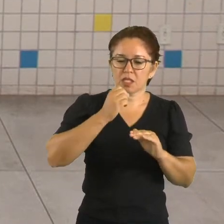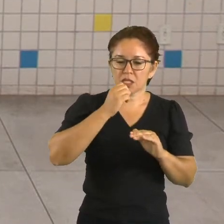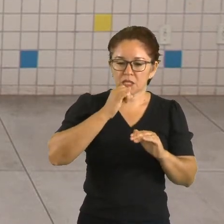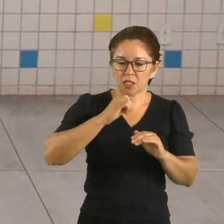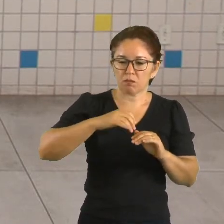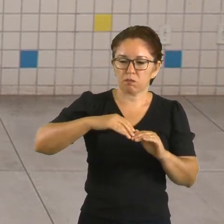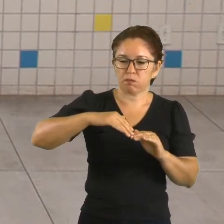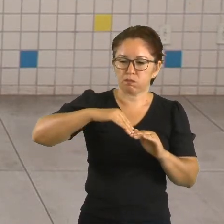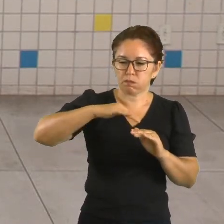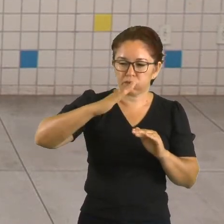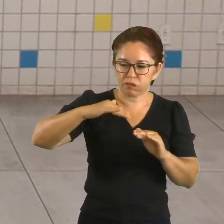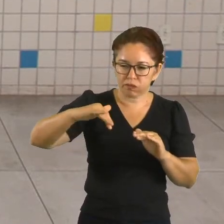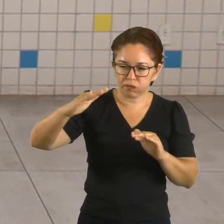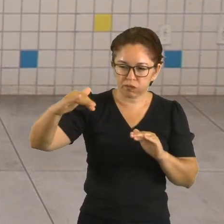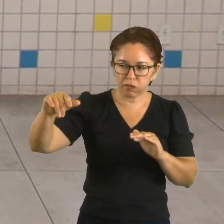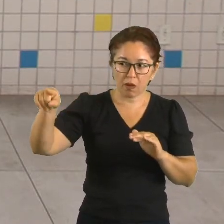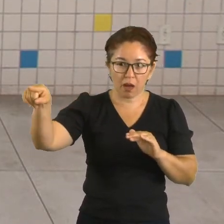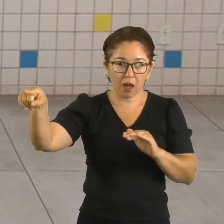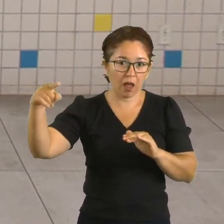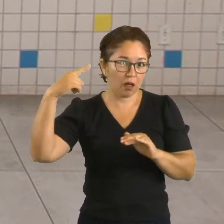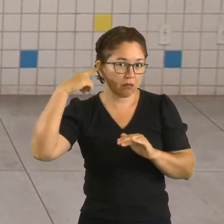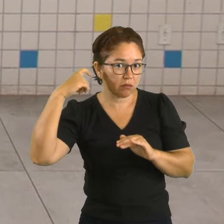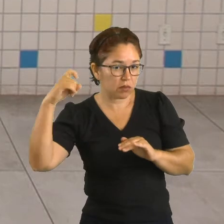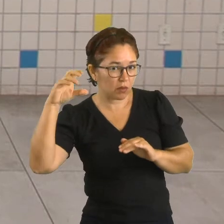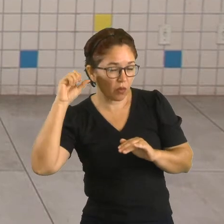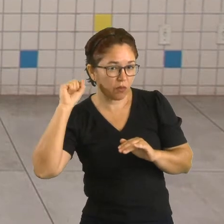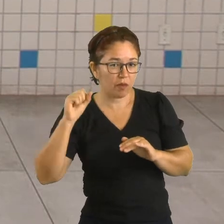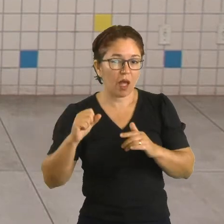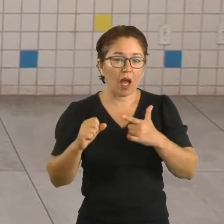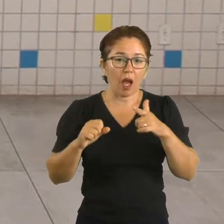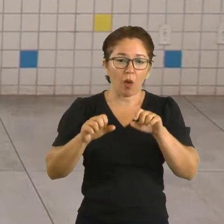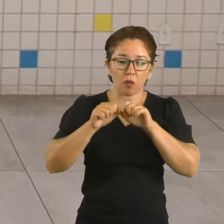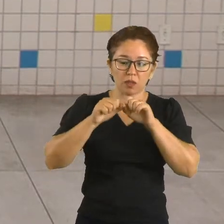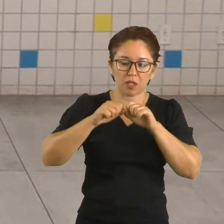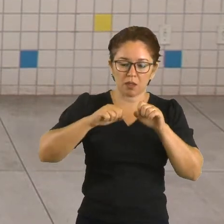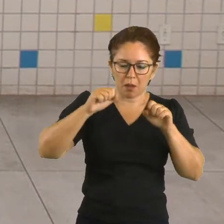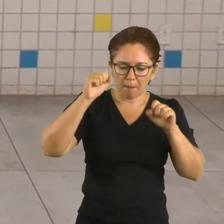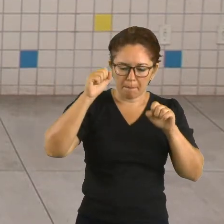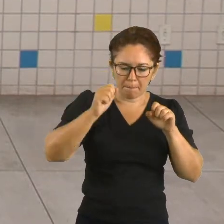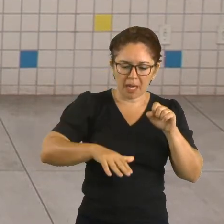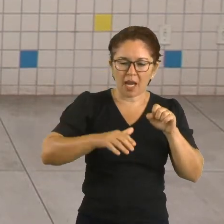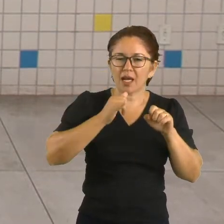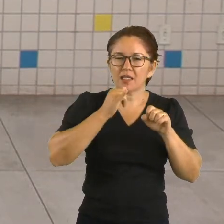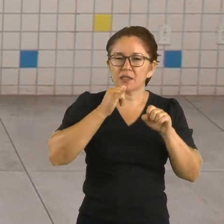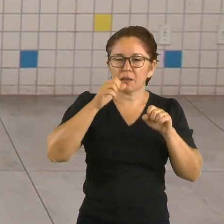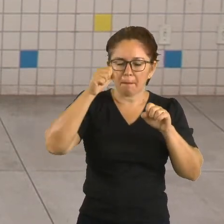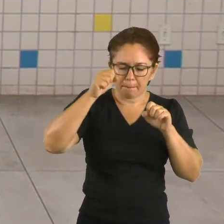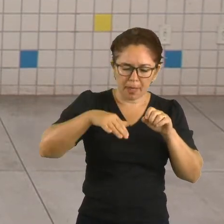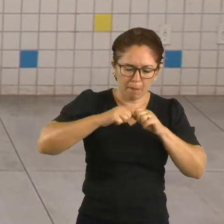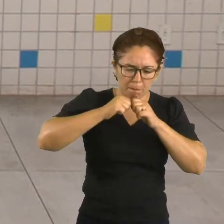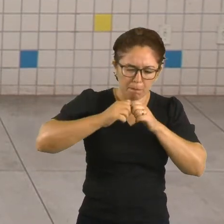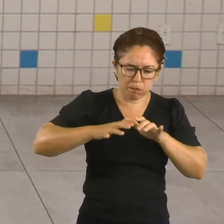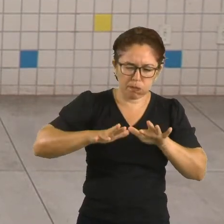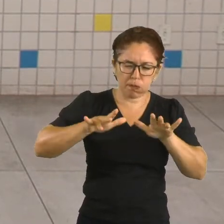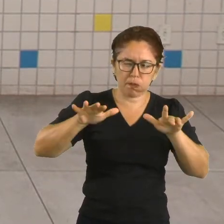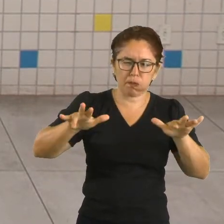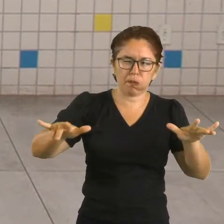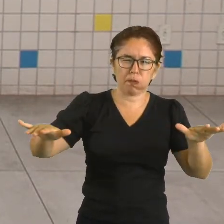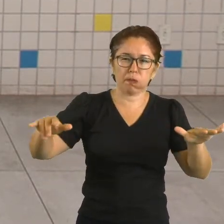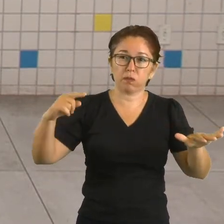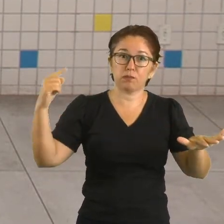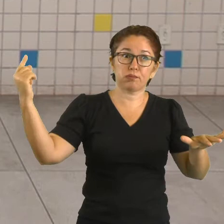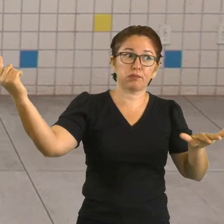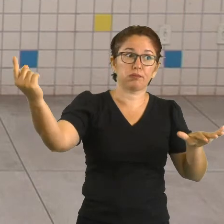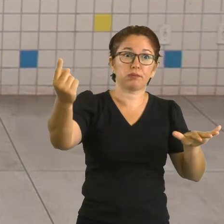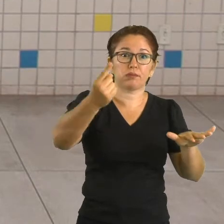pois se propagam em todas as direções. E as ondas sonoras, elas possuem algumas características. Nós vamos conhecer